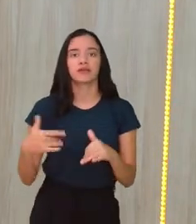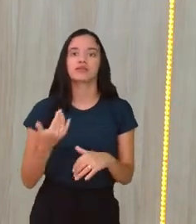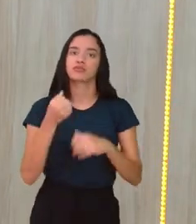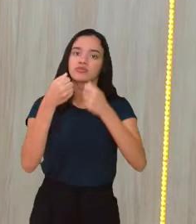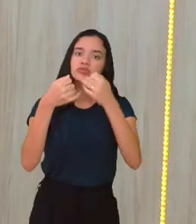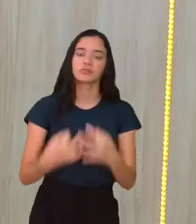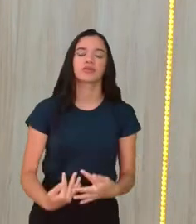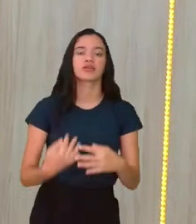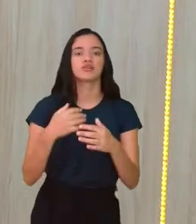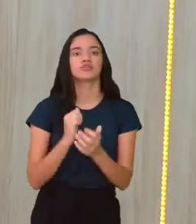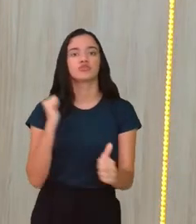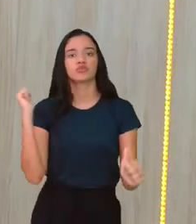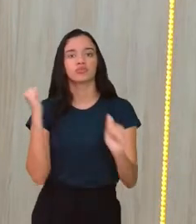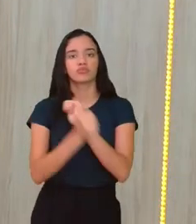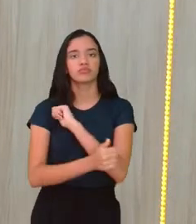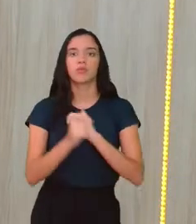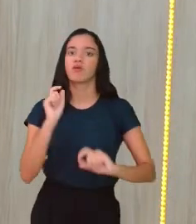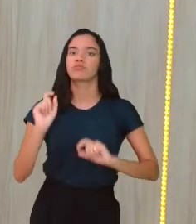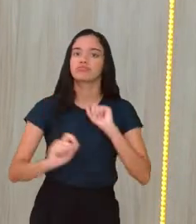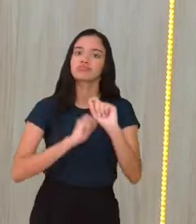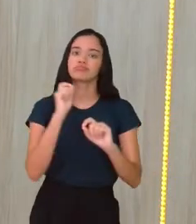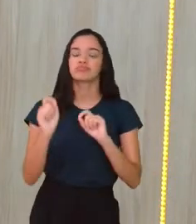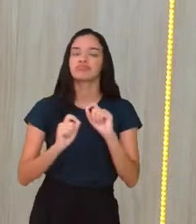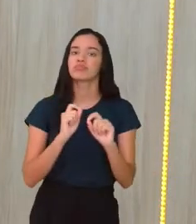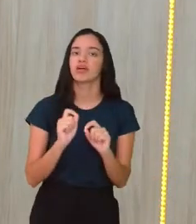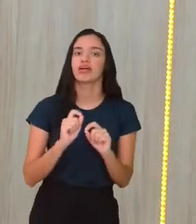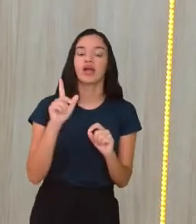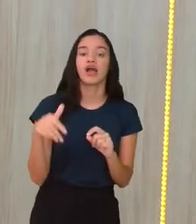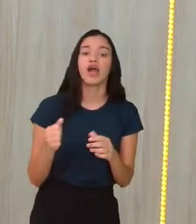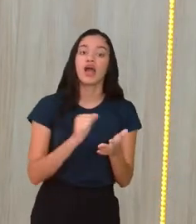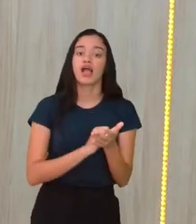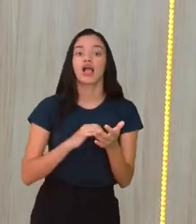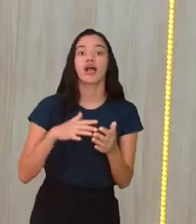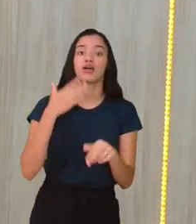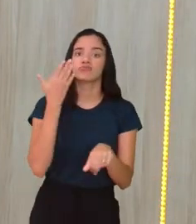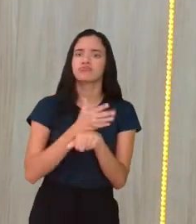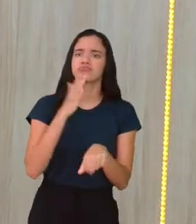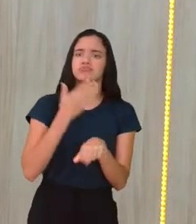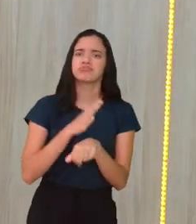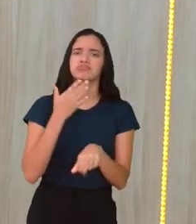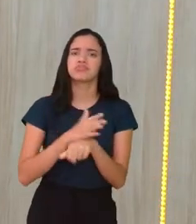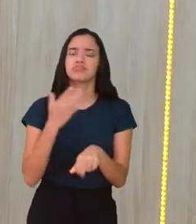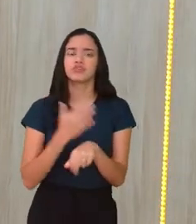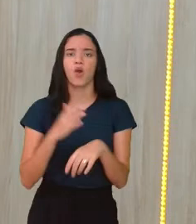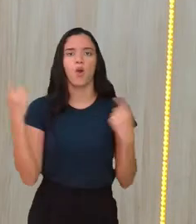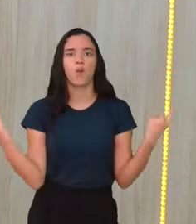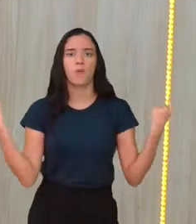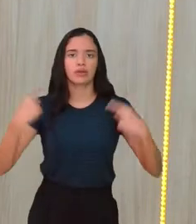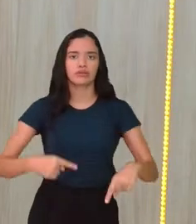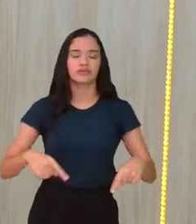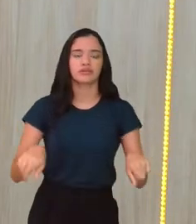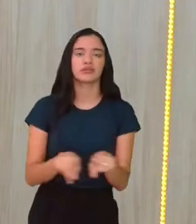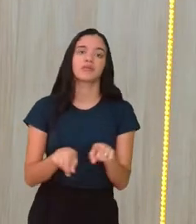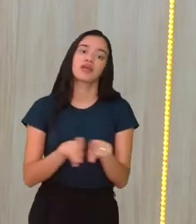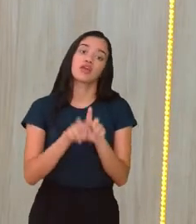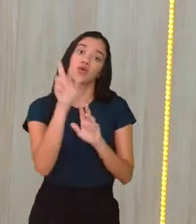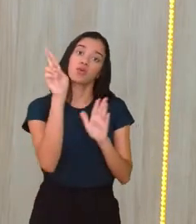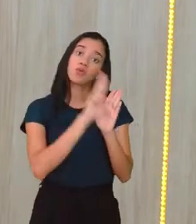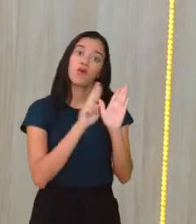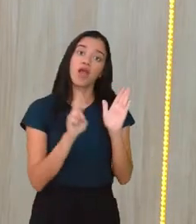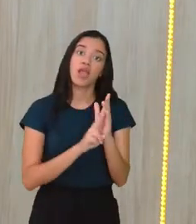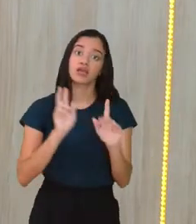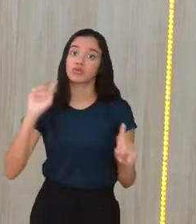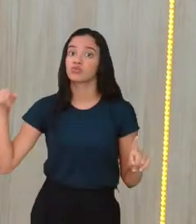falando aí sobre o esporte, ele é toda atividade física aí, competitiva, com regras e